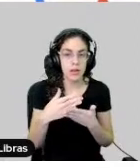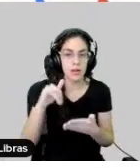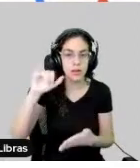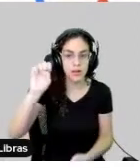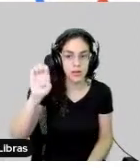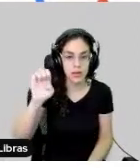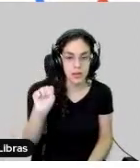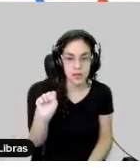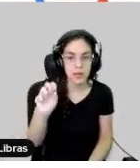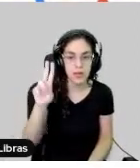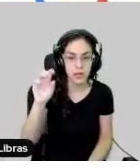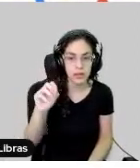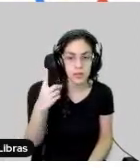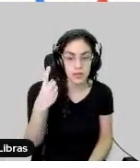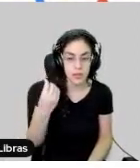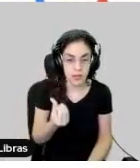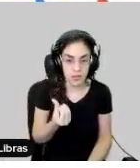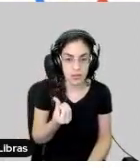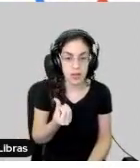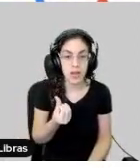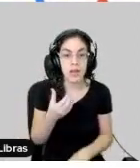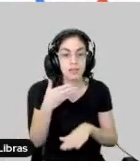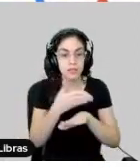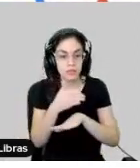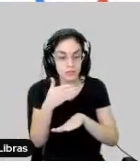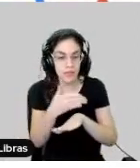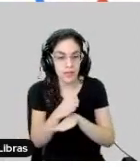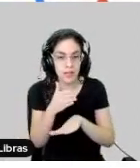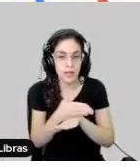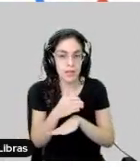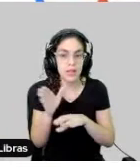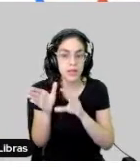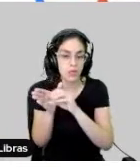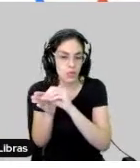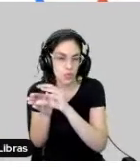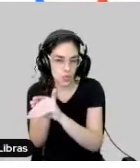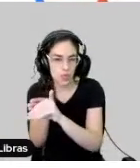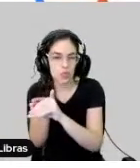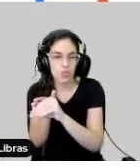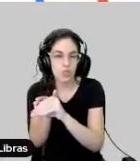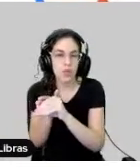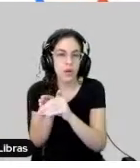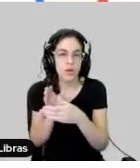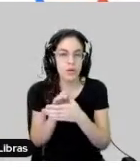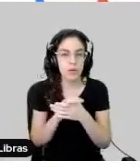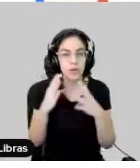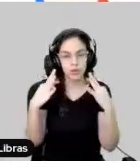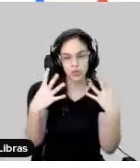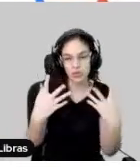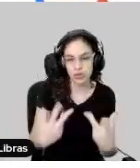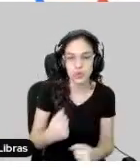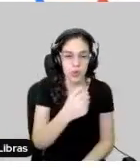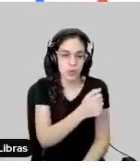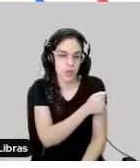2016, a fazer essa parceria com o Google for Education. E essa parceria, ela contempla todos os alunos e